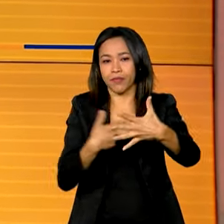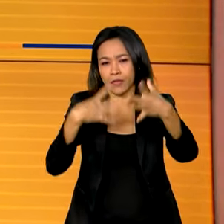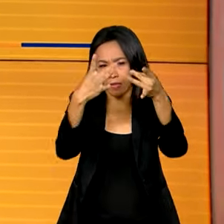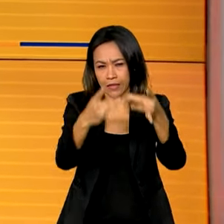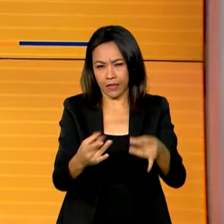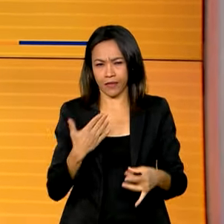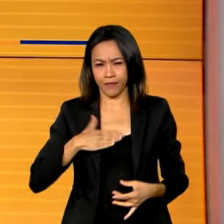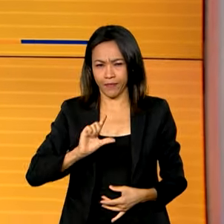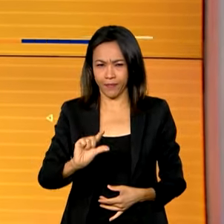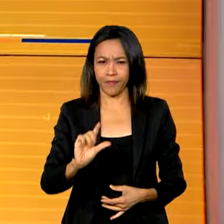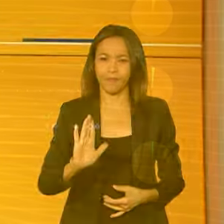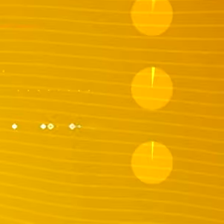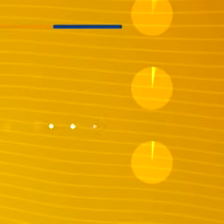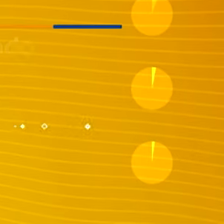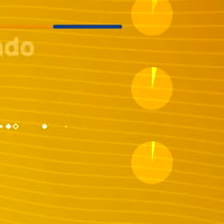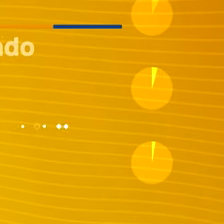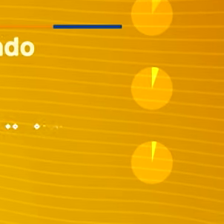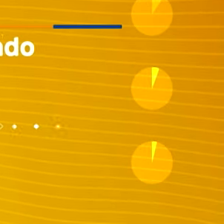confere já já.